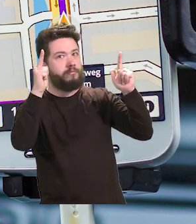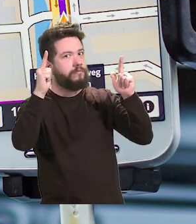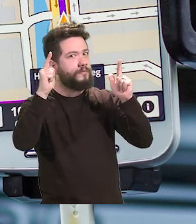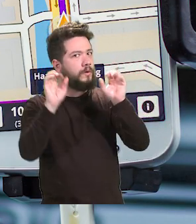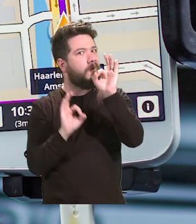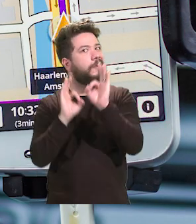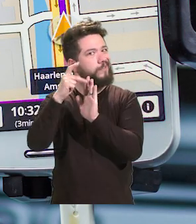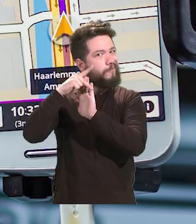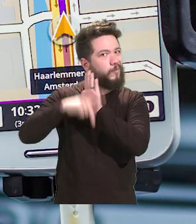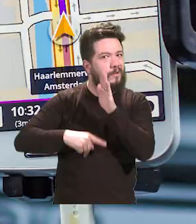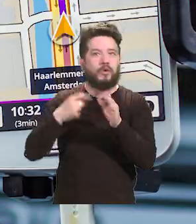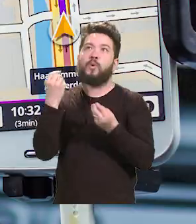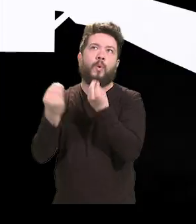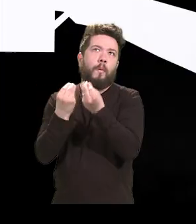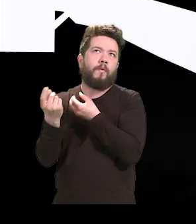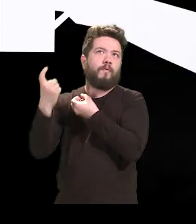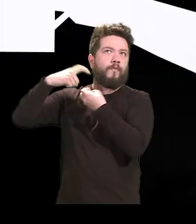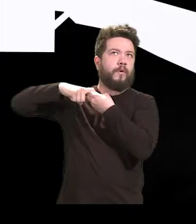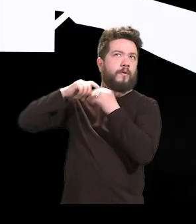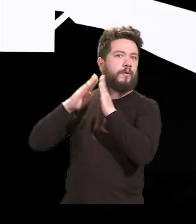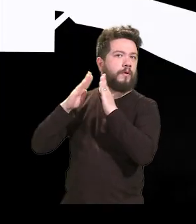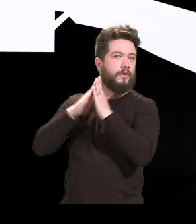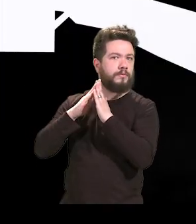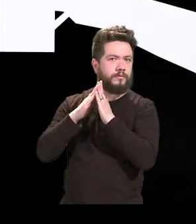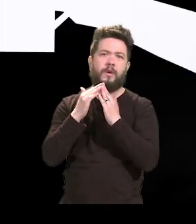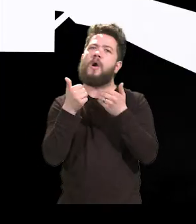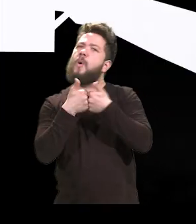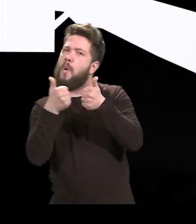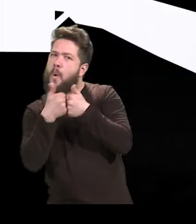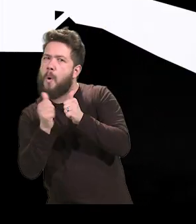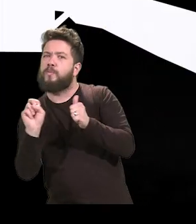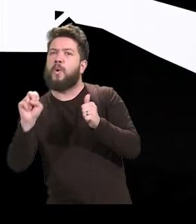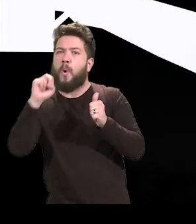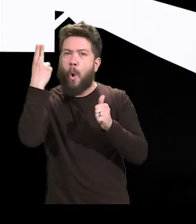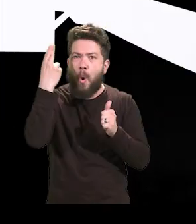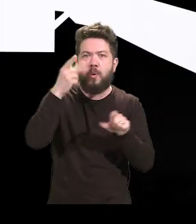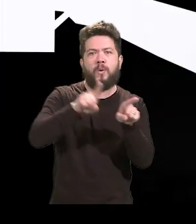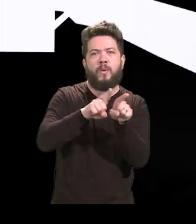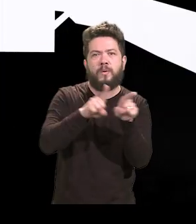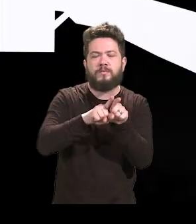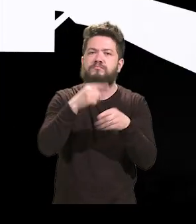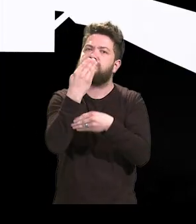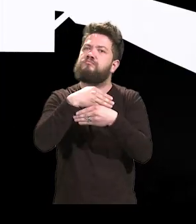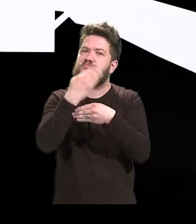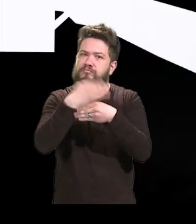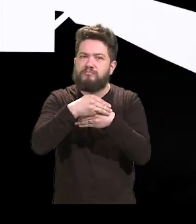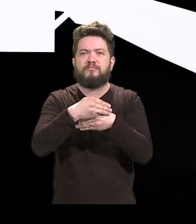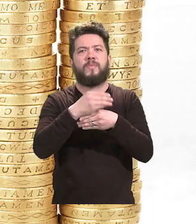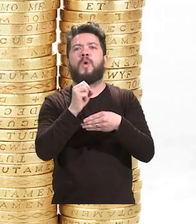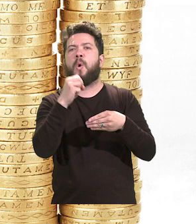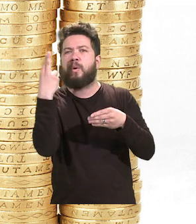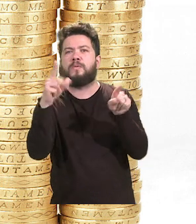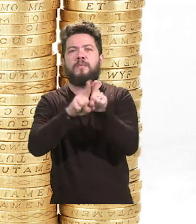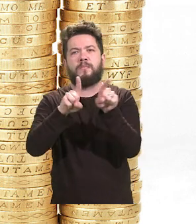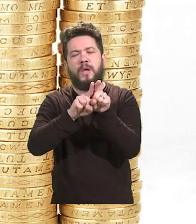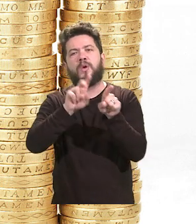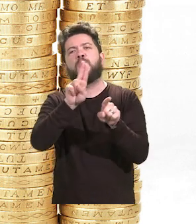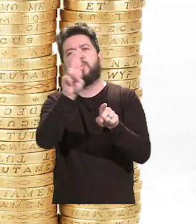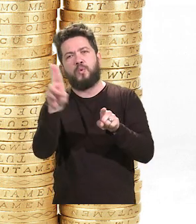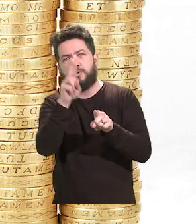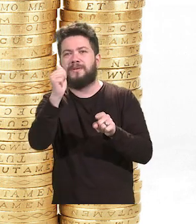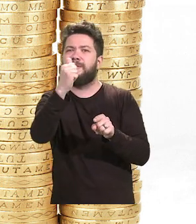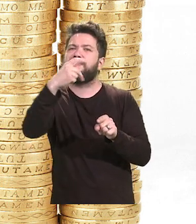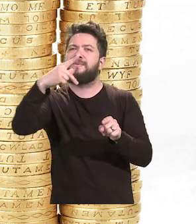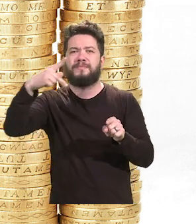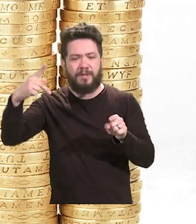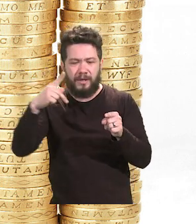divida a conta com outros amigos, combine com que o motorista da noite não consumirá bebida alcoólica. Essa pode ser a